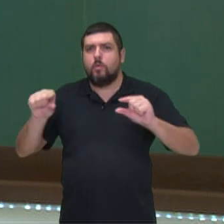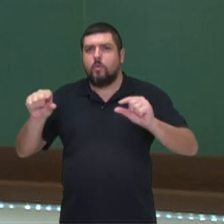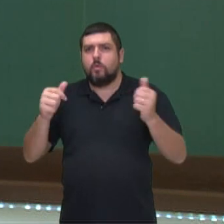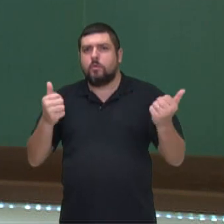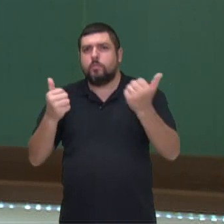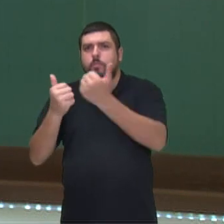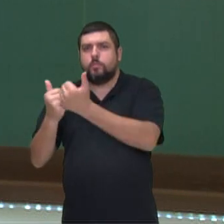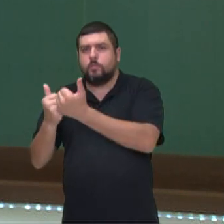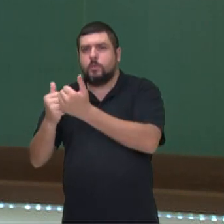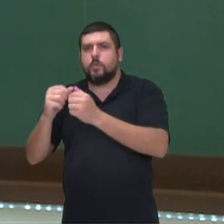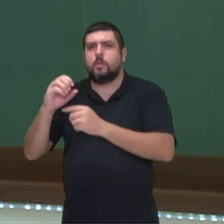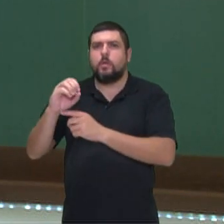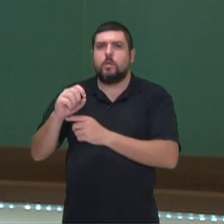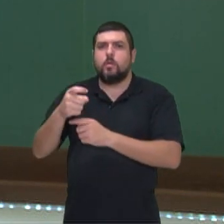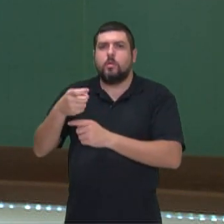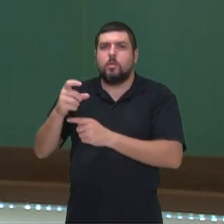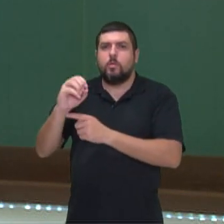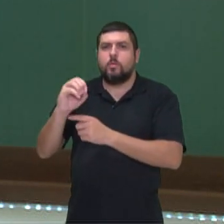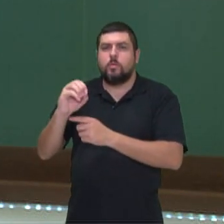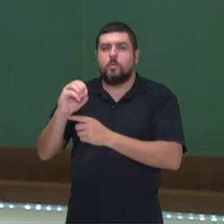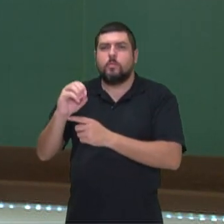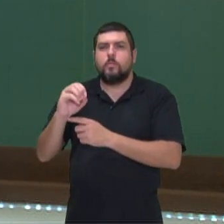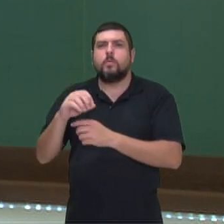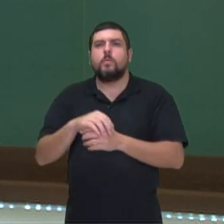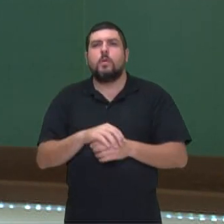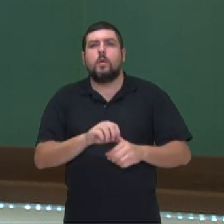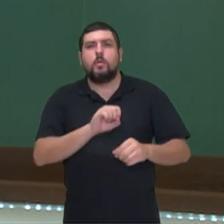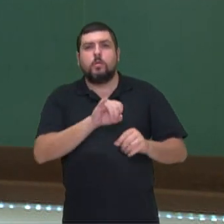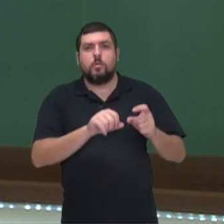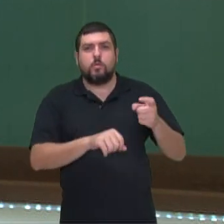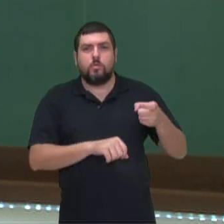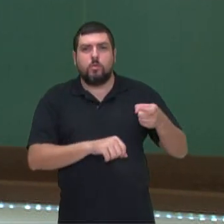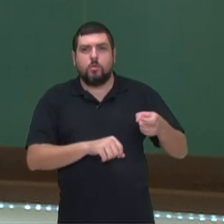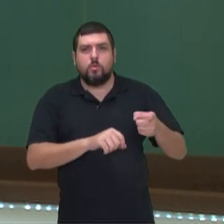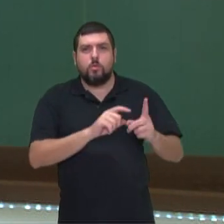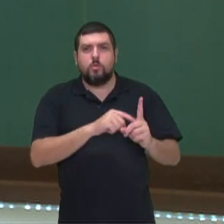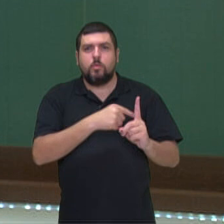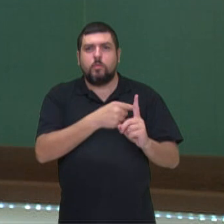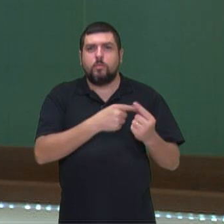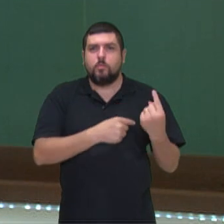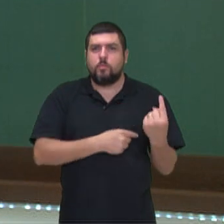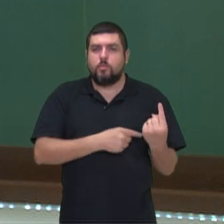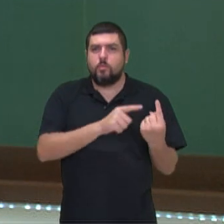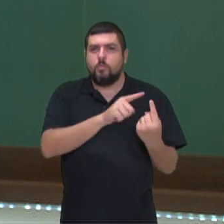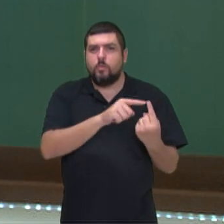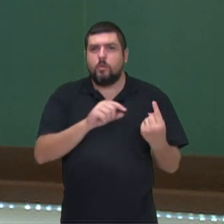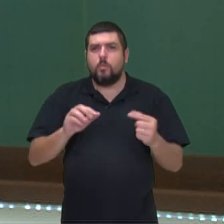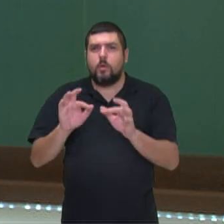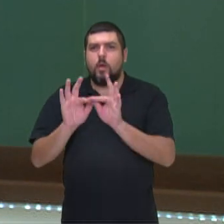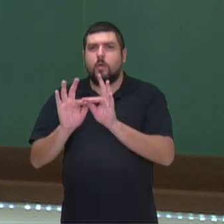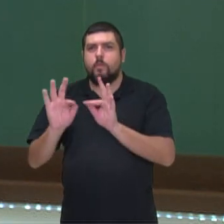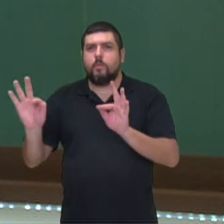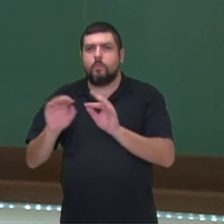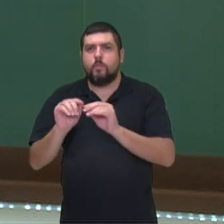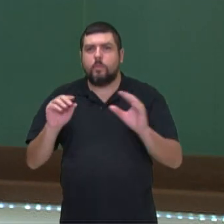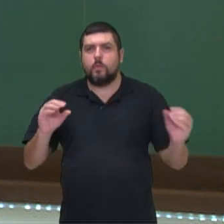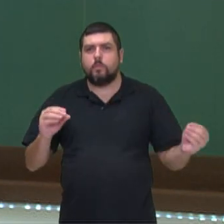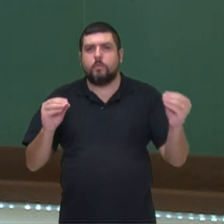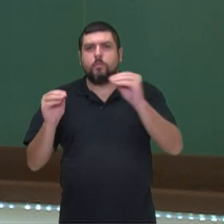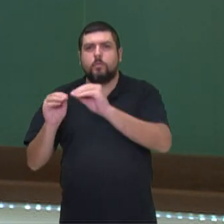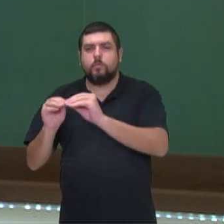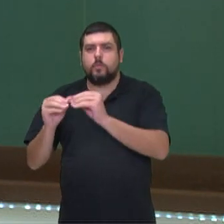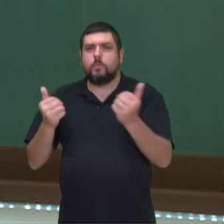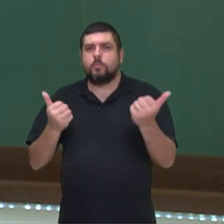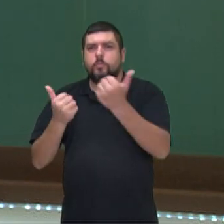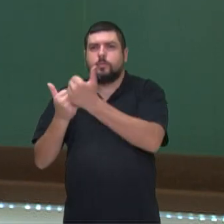na função, nós temos que o F de zero é menos 1. Se nós escolhemos X igual a 1, colocando lá na função para encontrar esse valor, nós